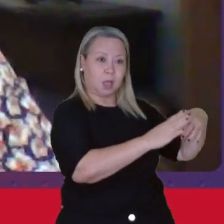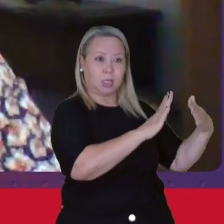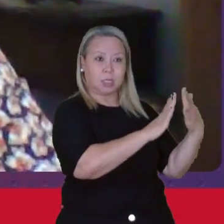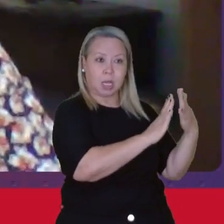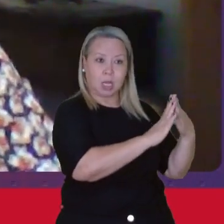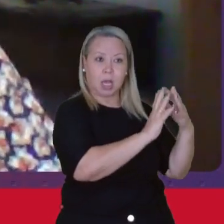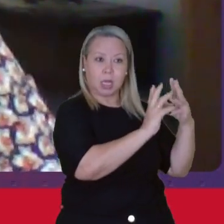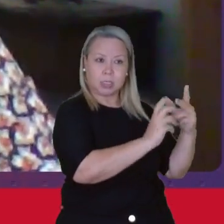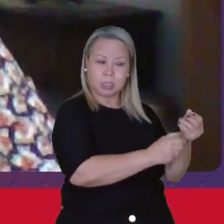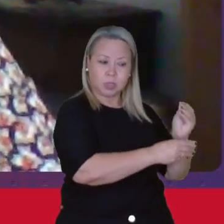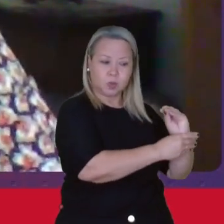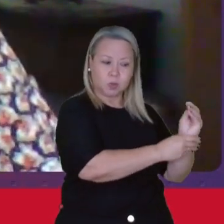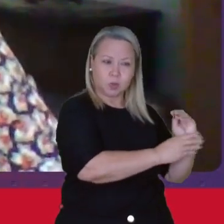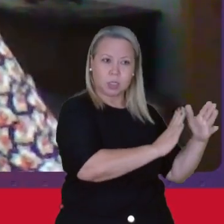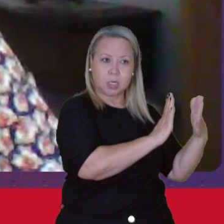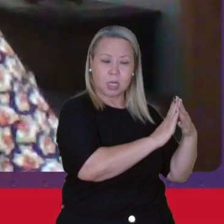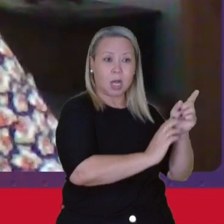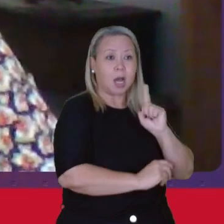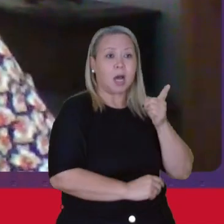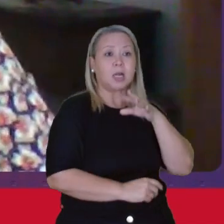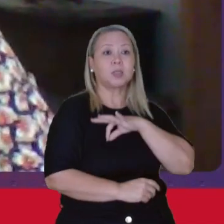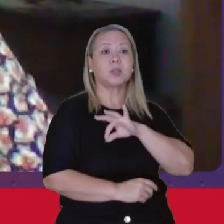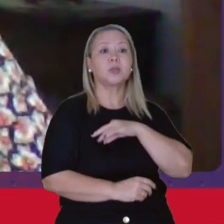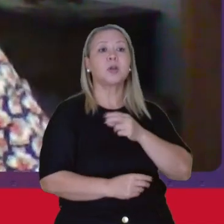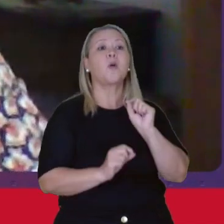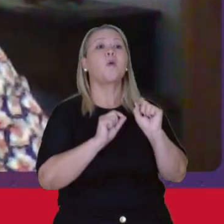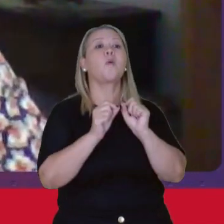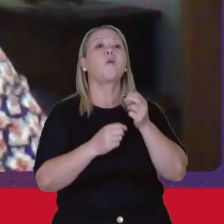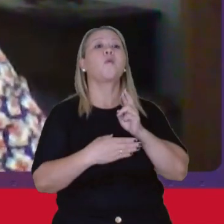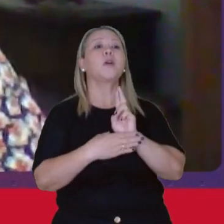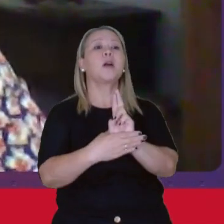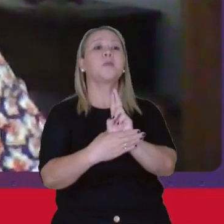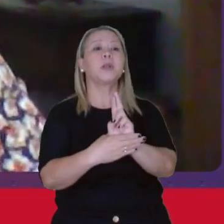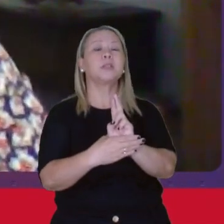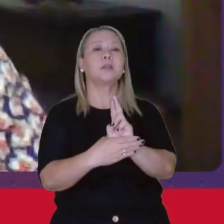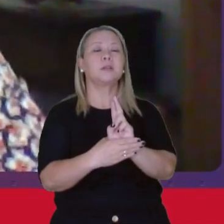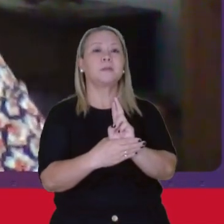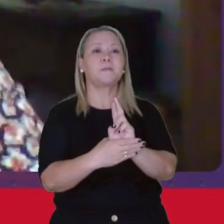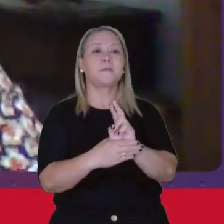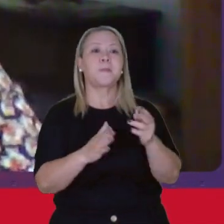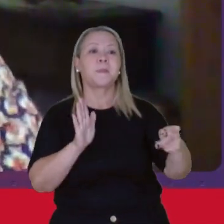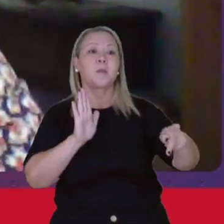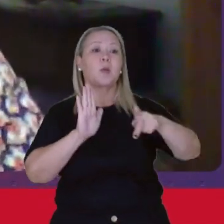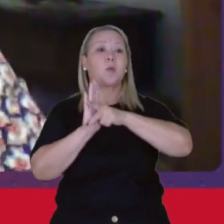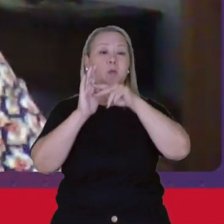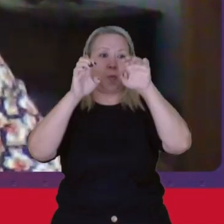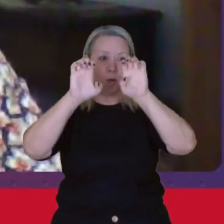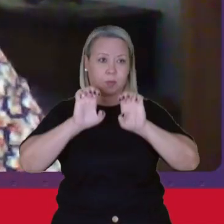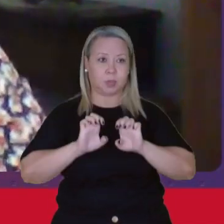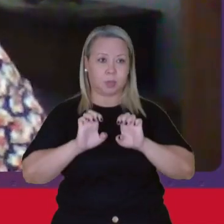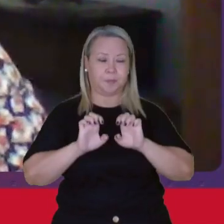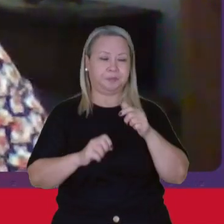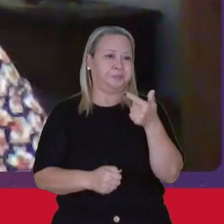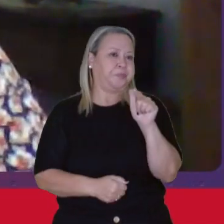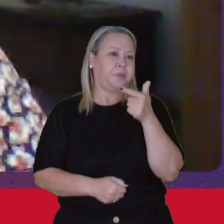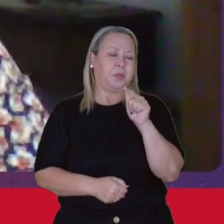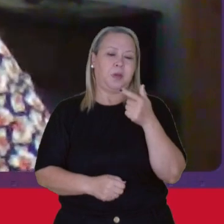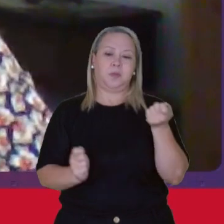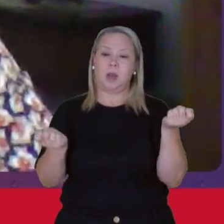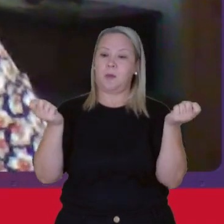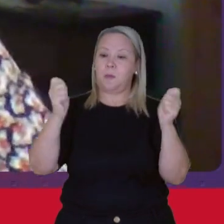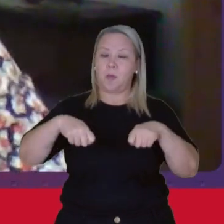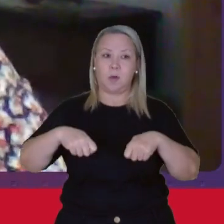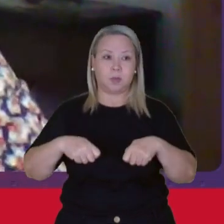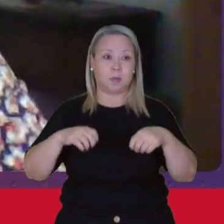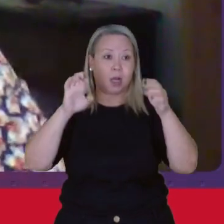Doméstico Não remunerado Ele representa Para o próprio Sistema Não existe Possibilidade